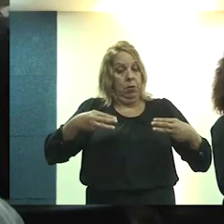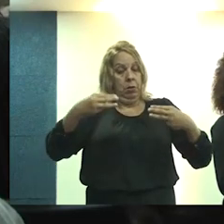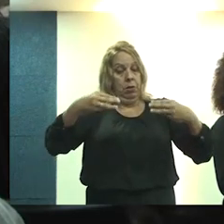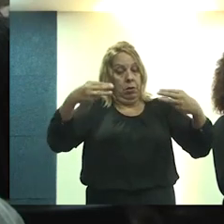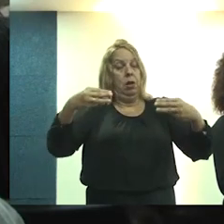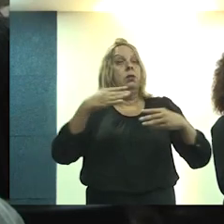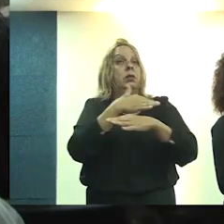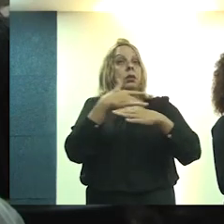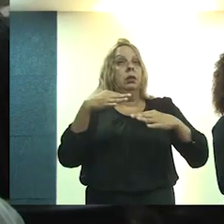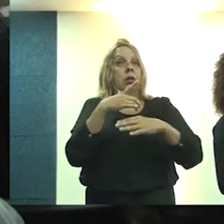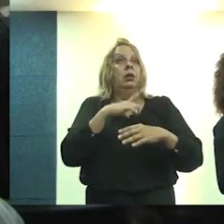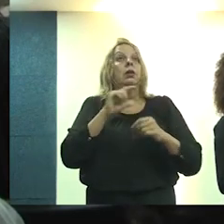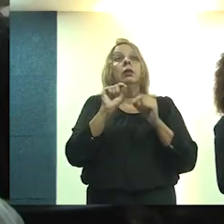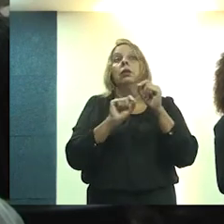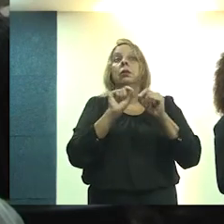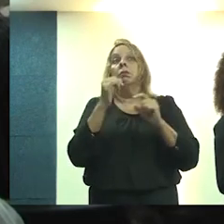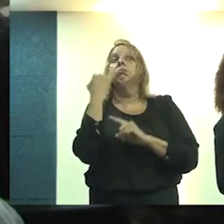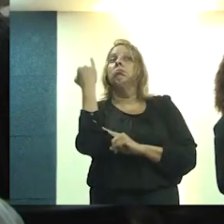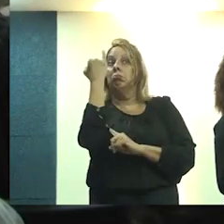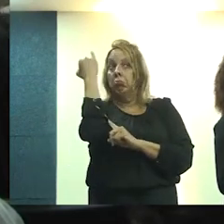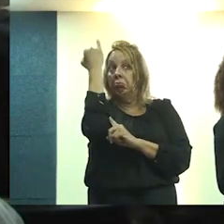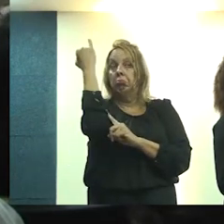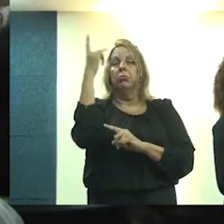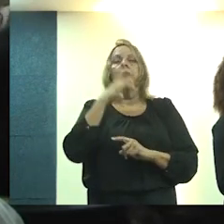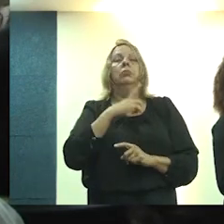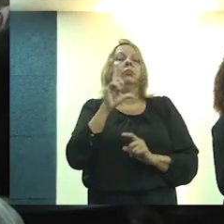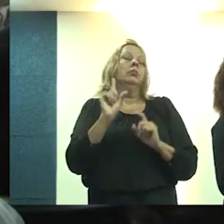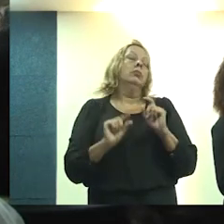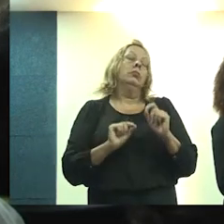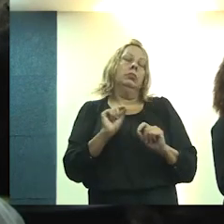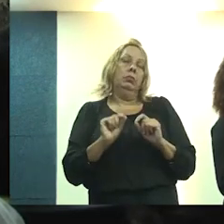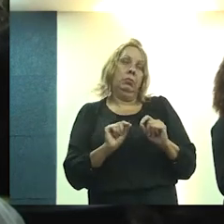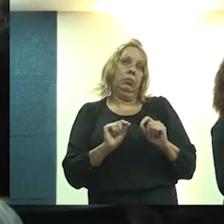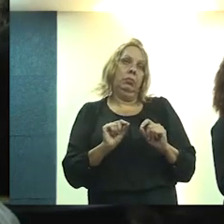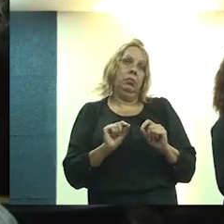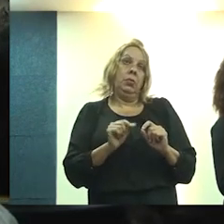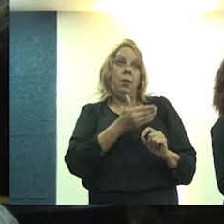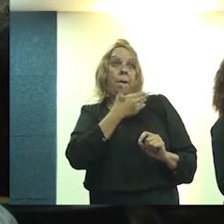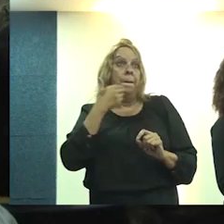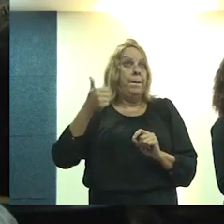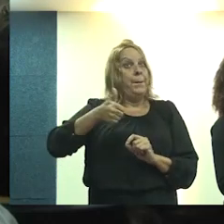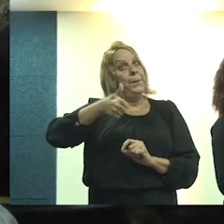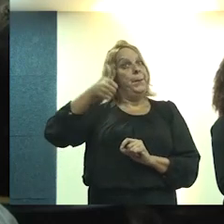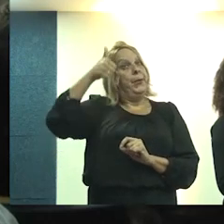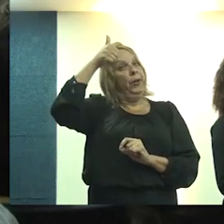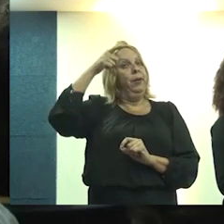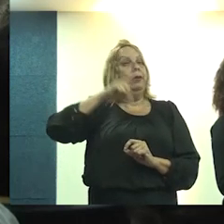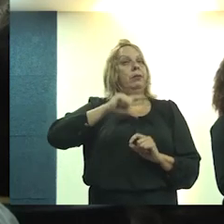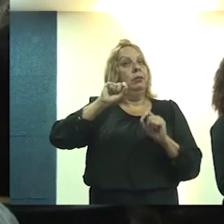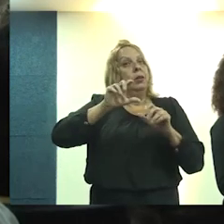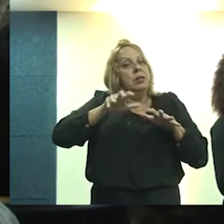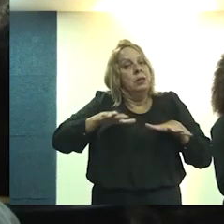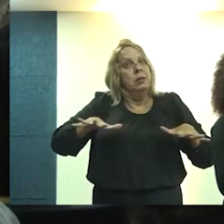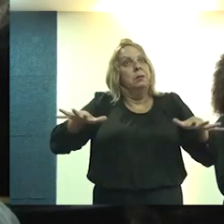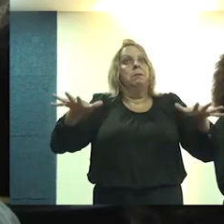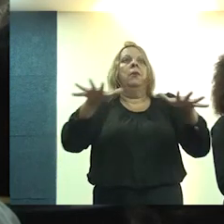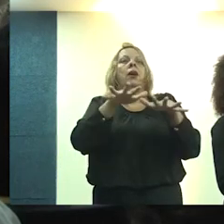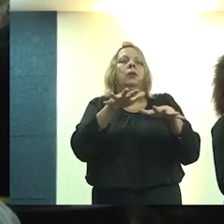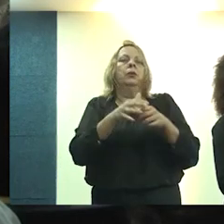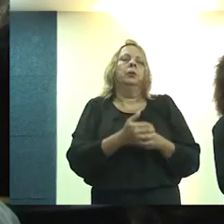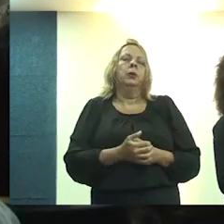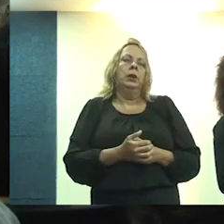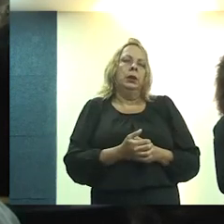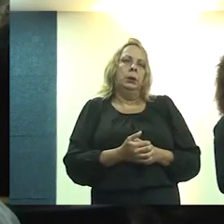Cidades que nós fizemos políticas extremamente importantes de melhora, fomento da infraestrutura nesses espaços.